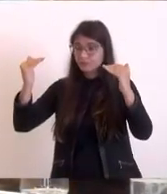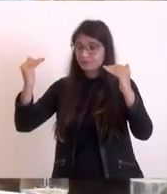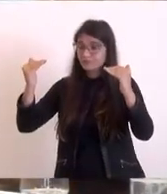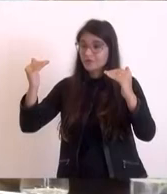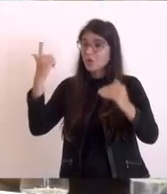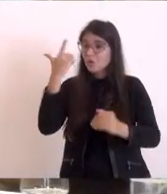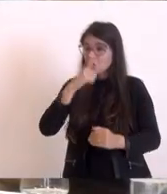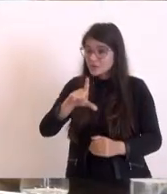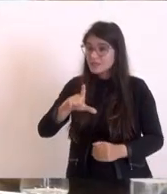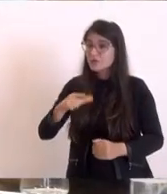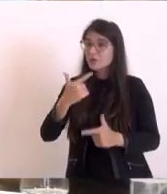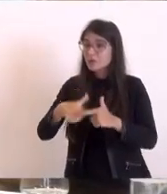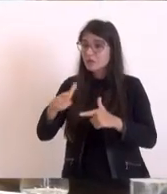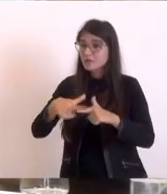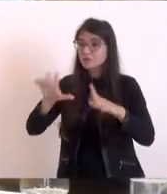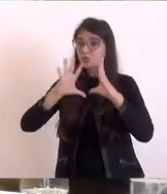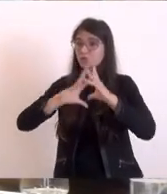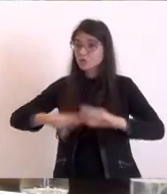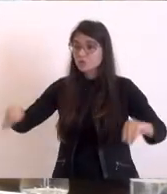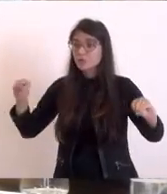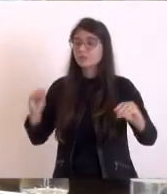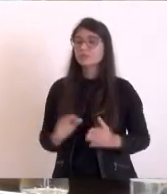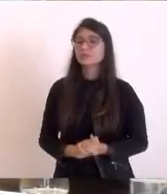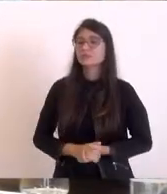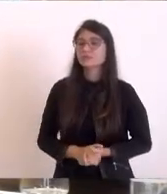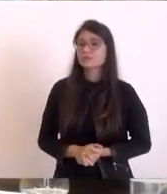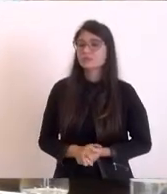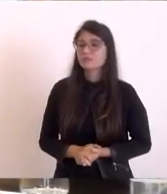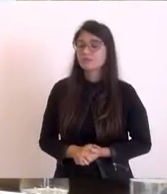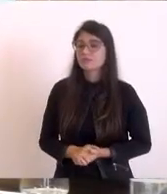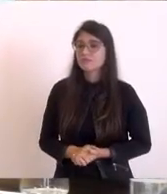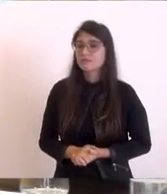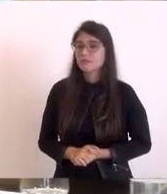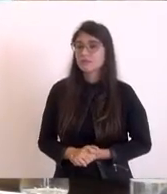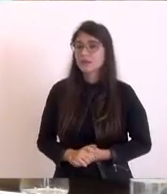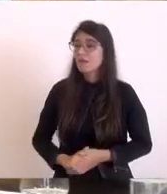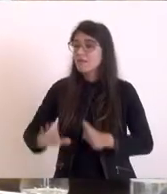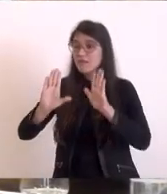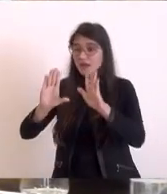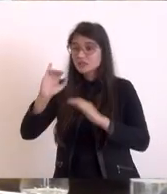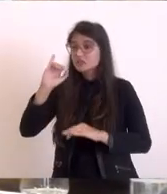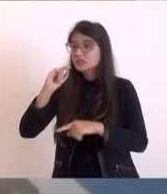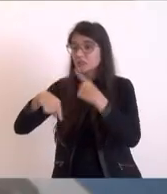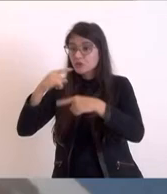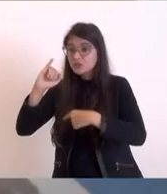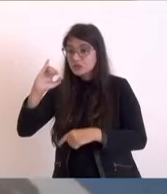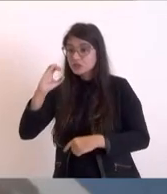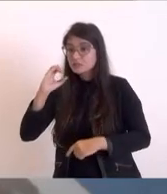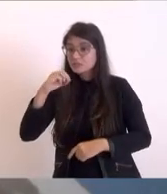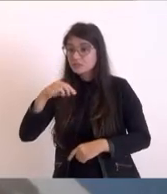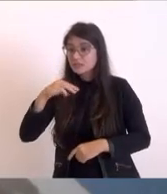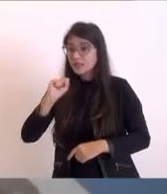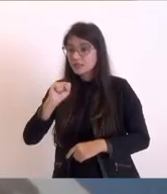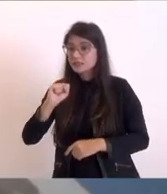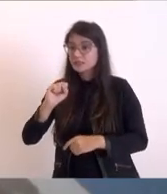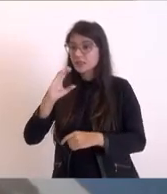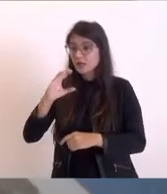o o ICMS de Cabo Frio bloqueado aí as pessoas dizem assim